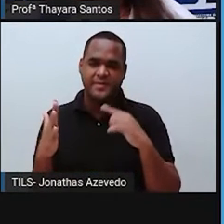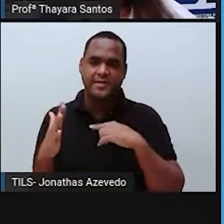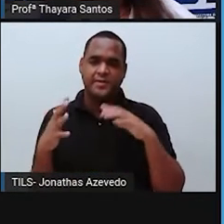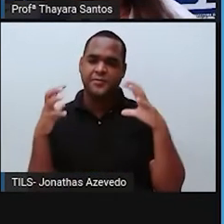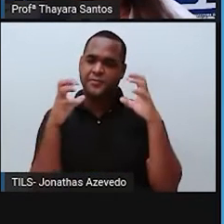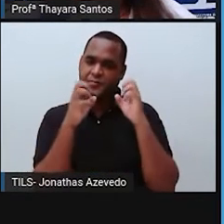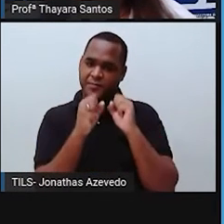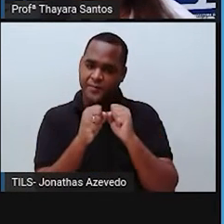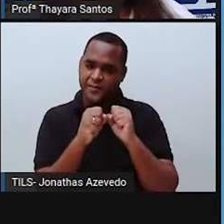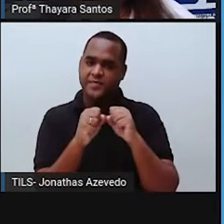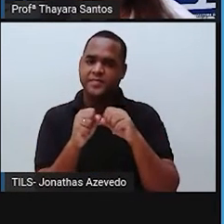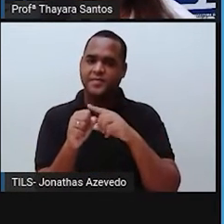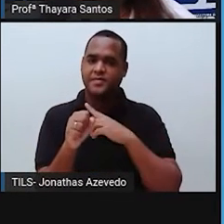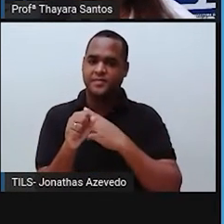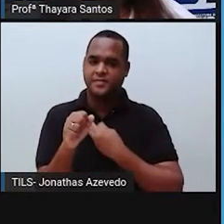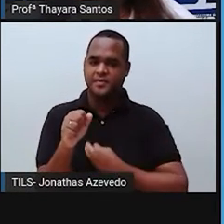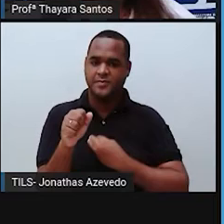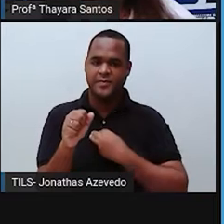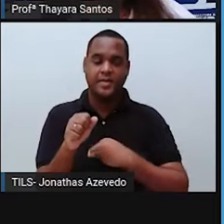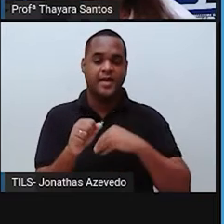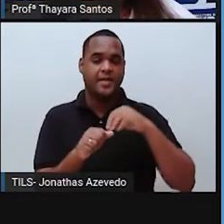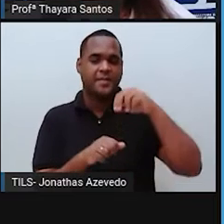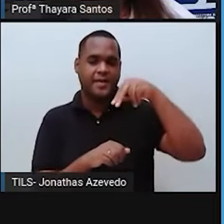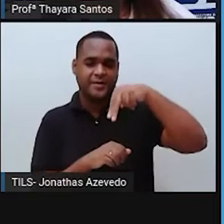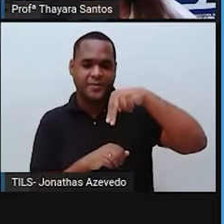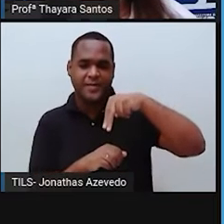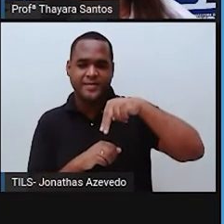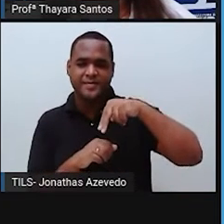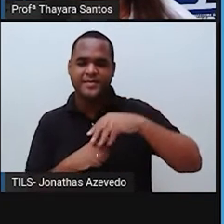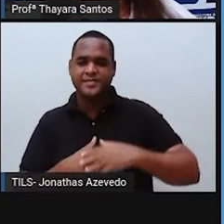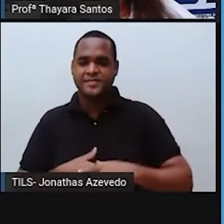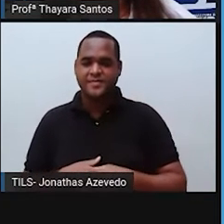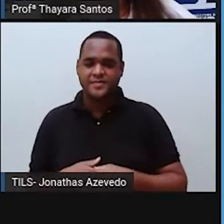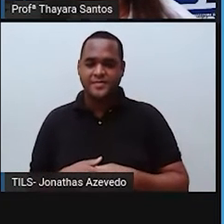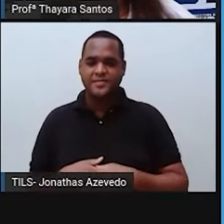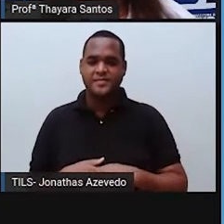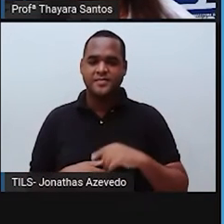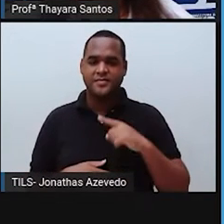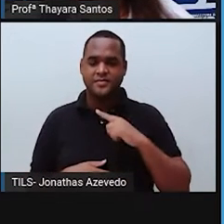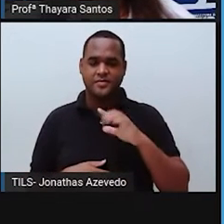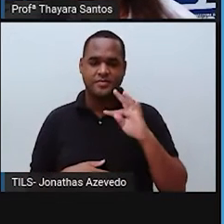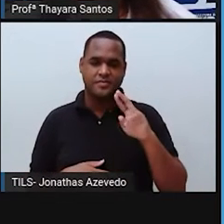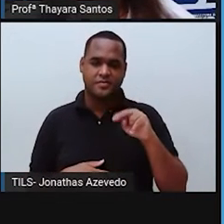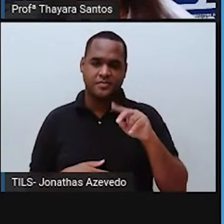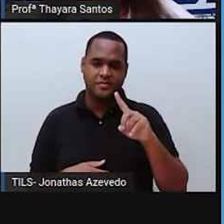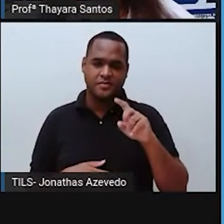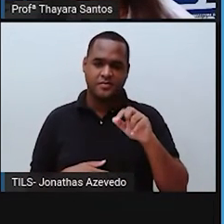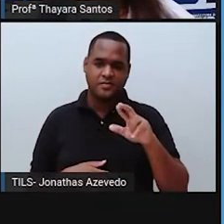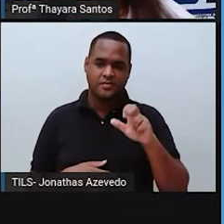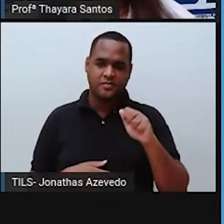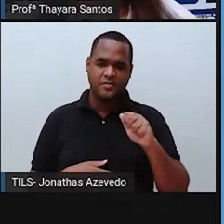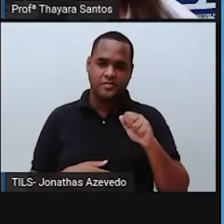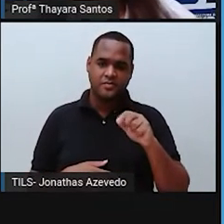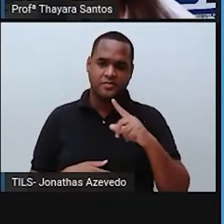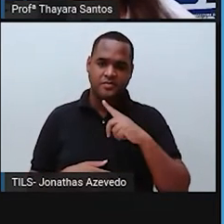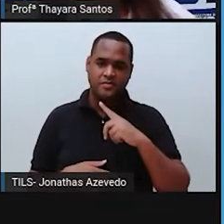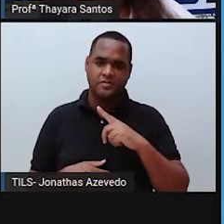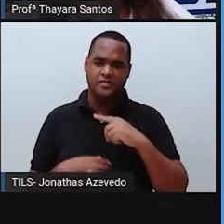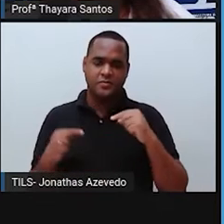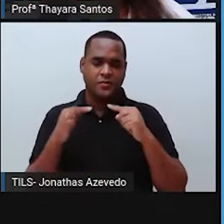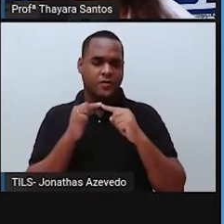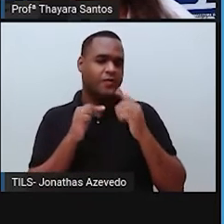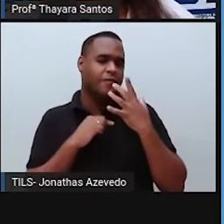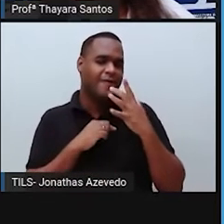escuro, principalmente aqui na América do Norte. A gente tem um bioma que é tundra, que está representado por um